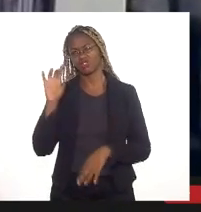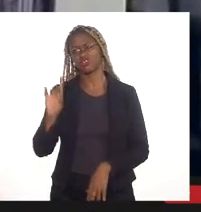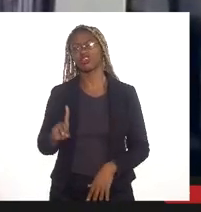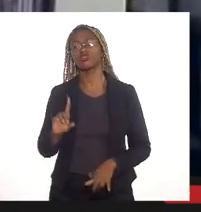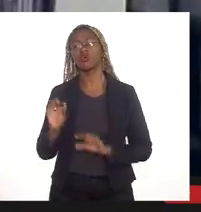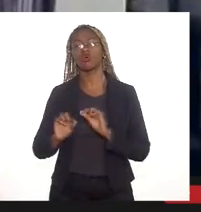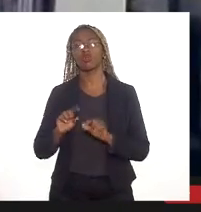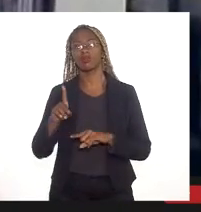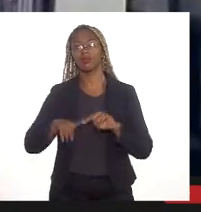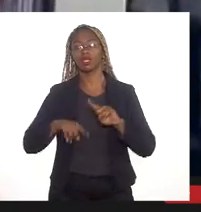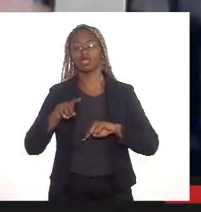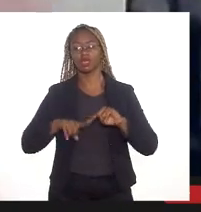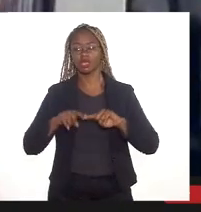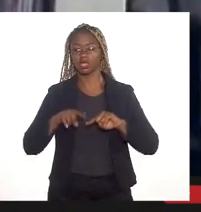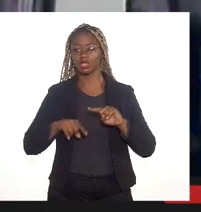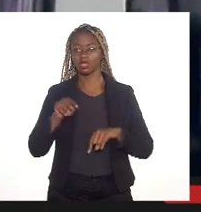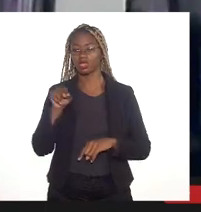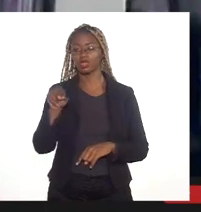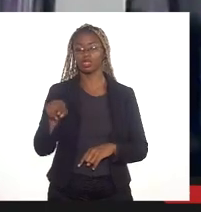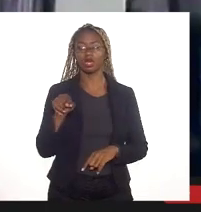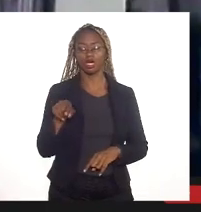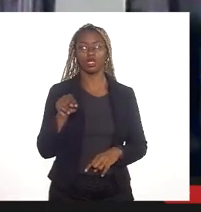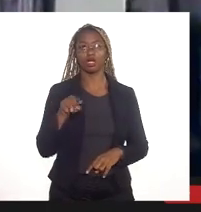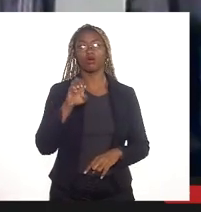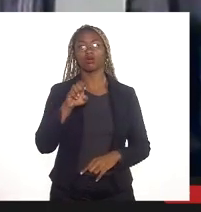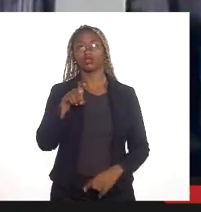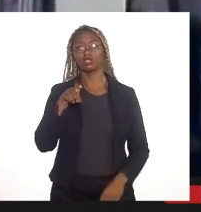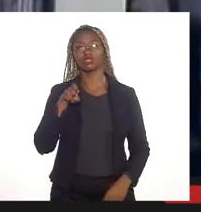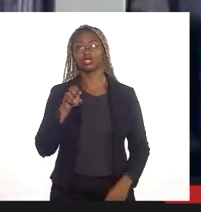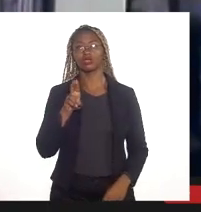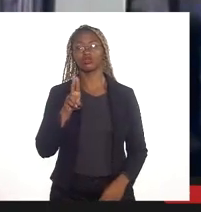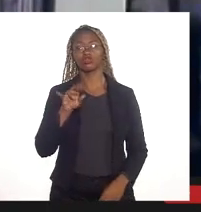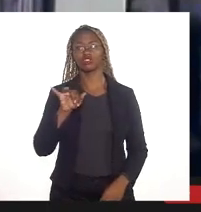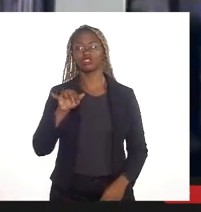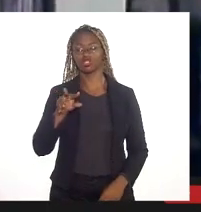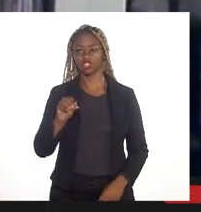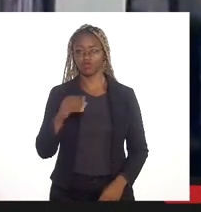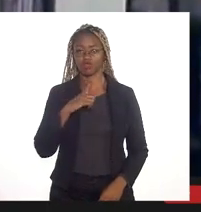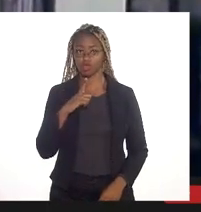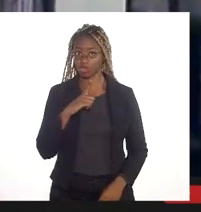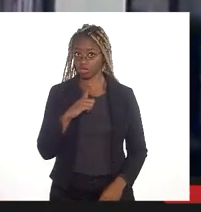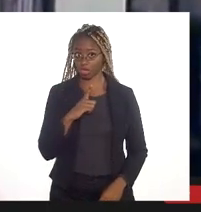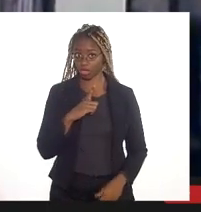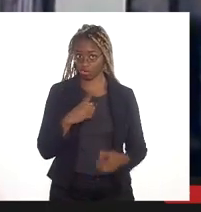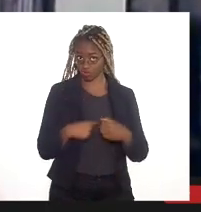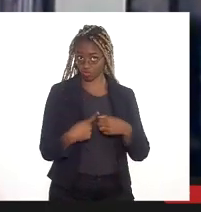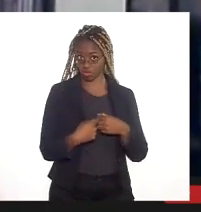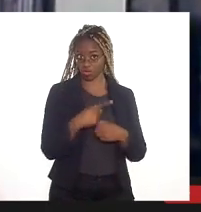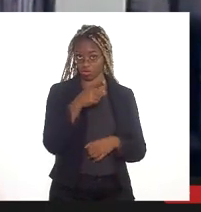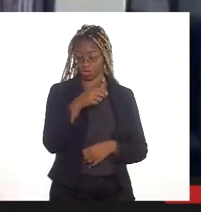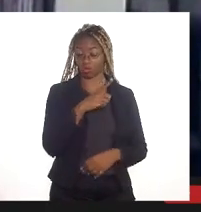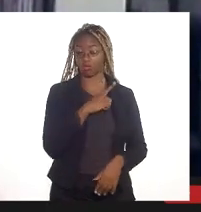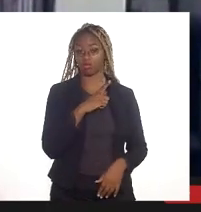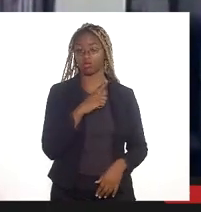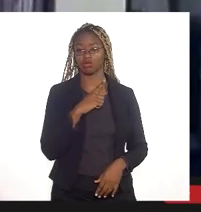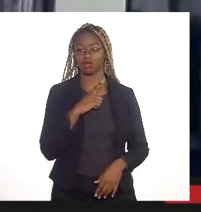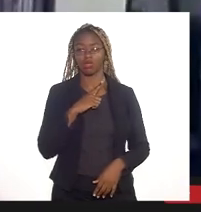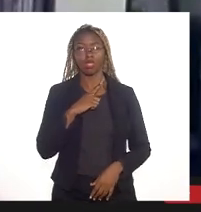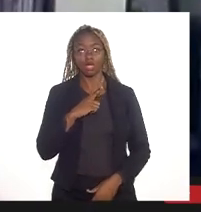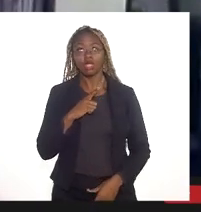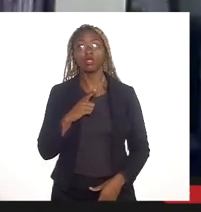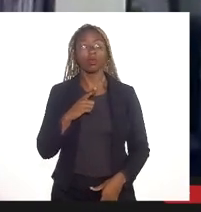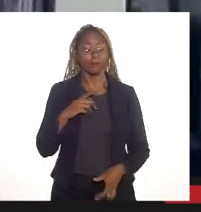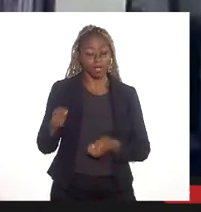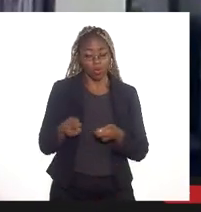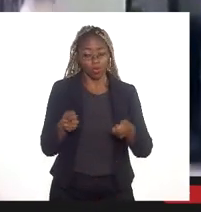instrumento que o executivo municipal tem nas suas mãos para promover o desenvolvimento urbano da cidade.